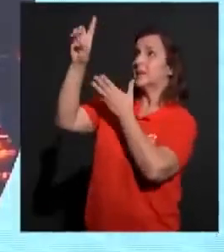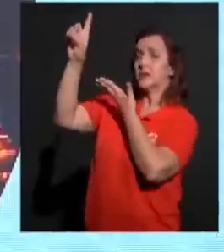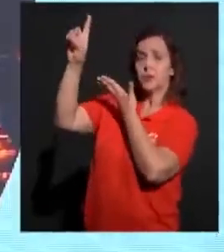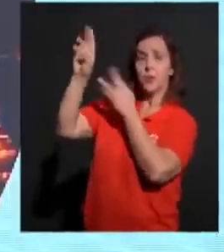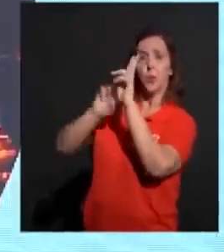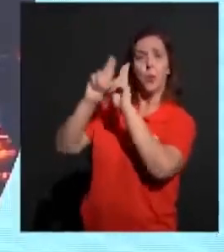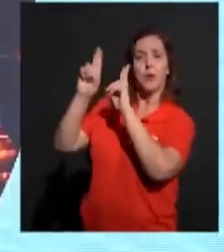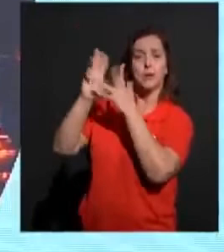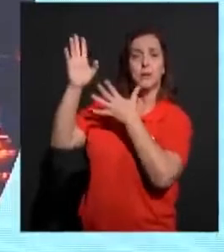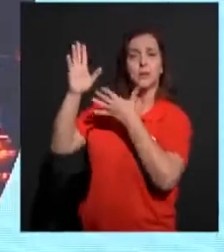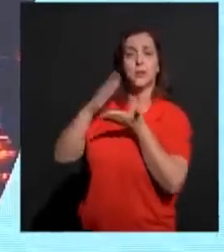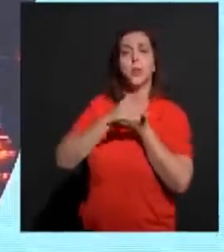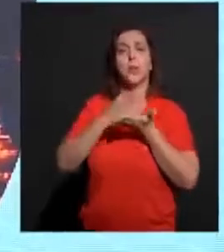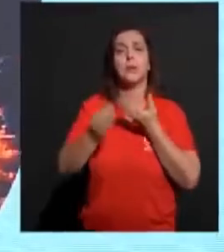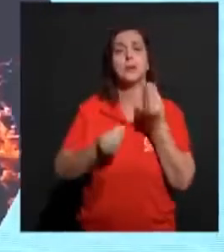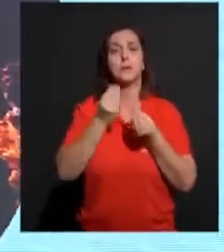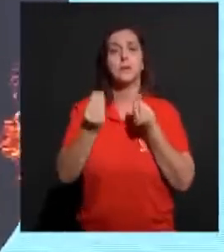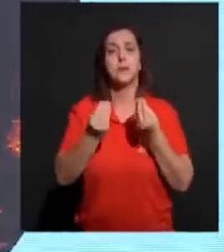começa em amor.